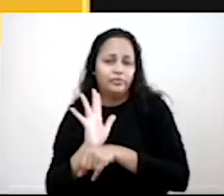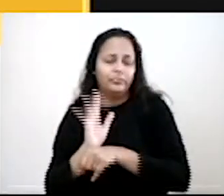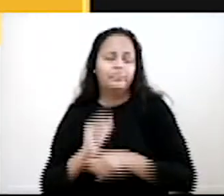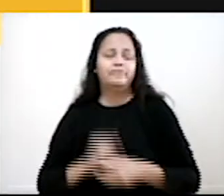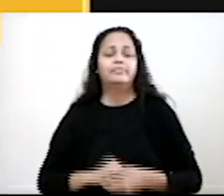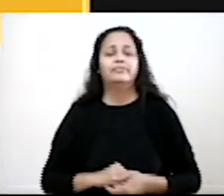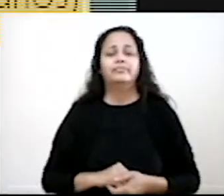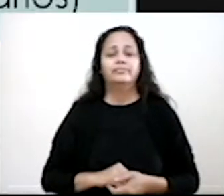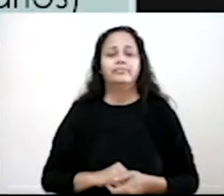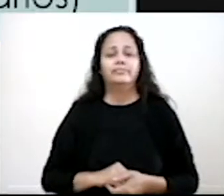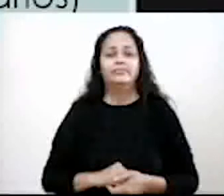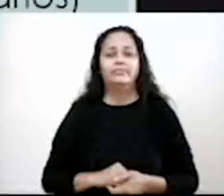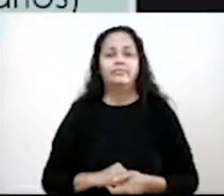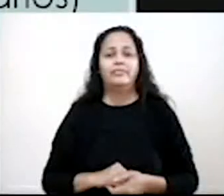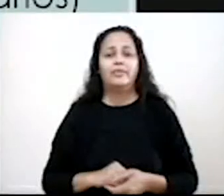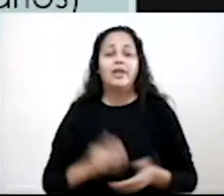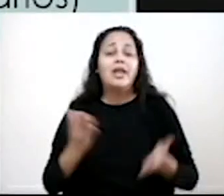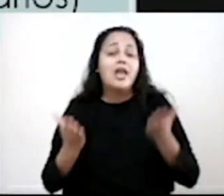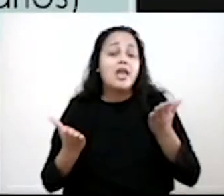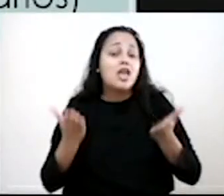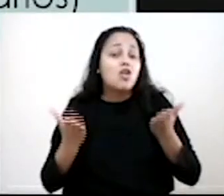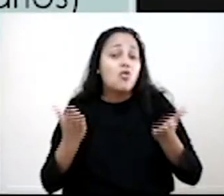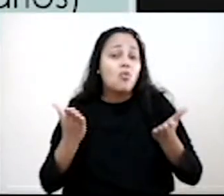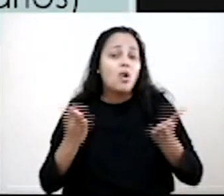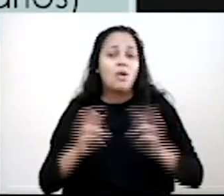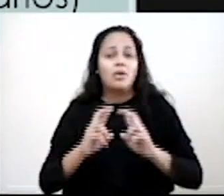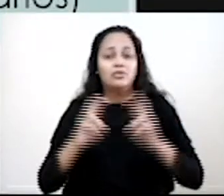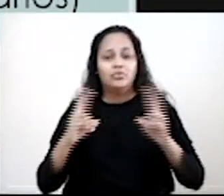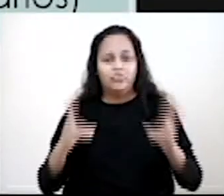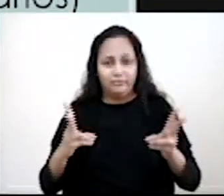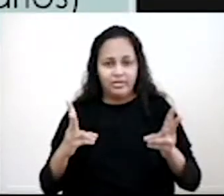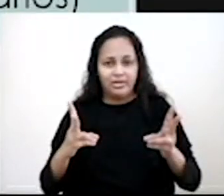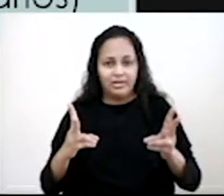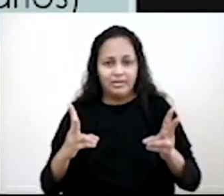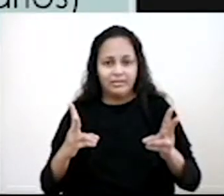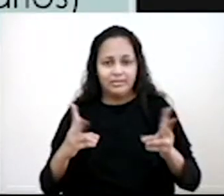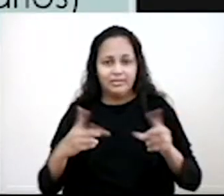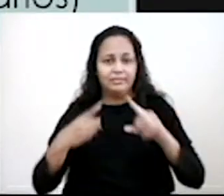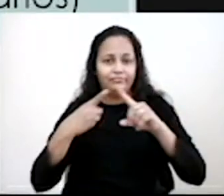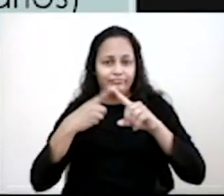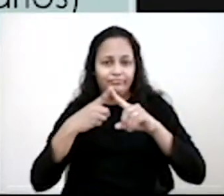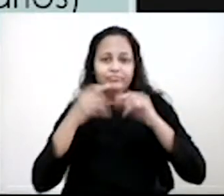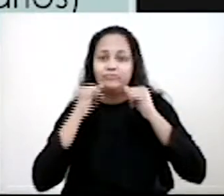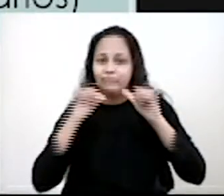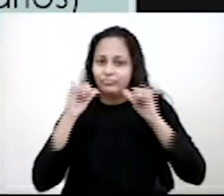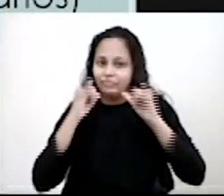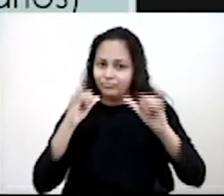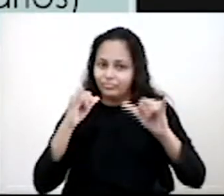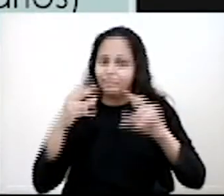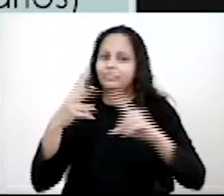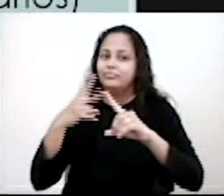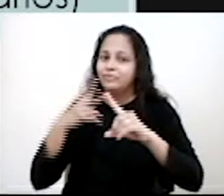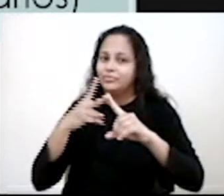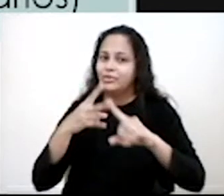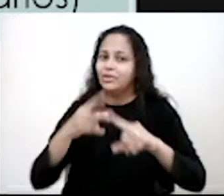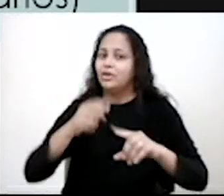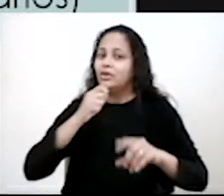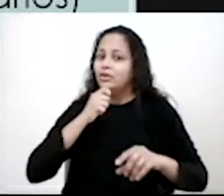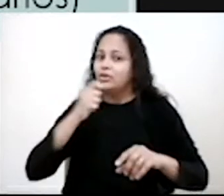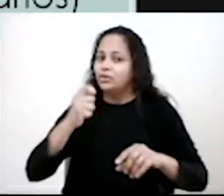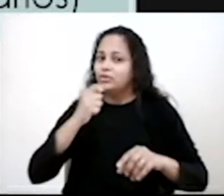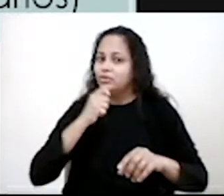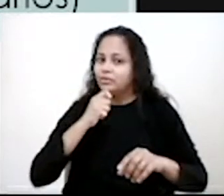e assim por diante. E qual a diferença, então, de notícia e reportagem? Vamos pensar aí. Um